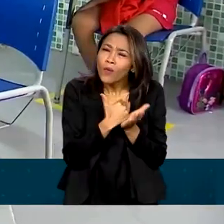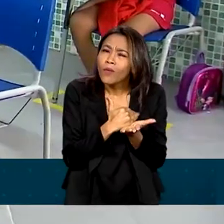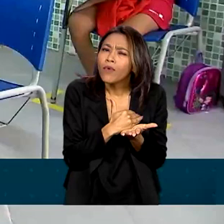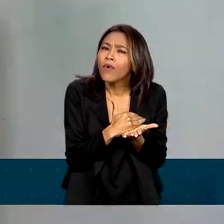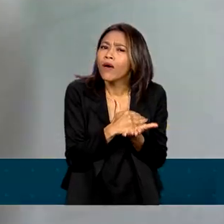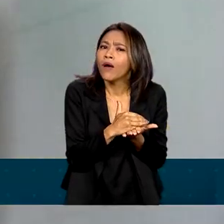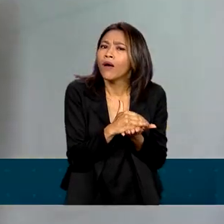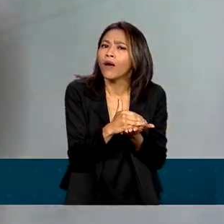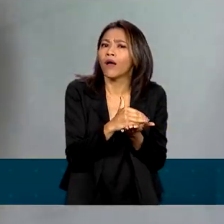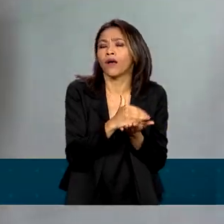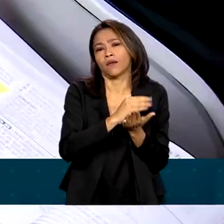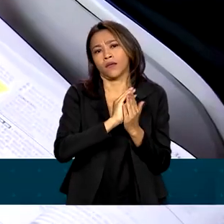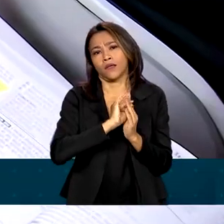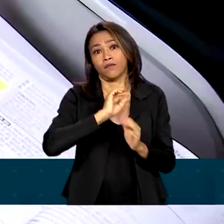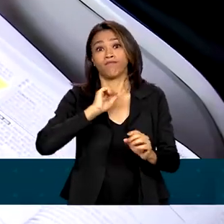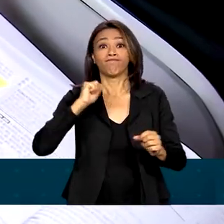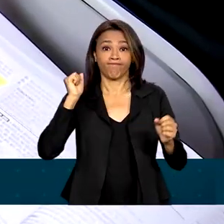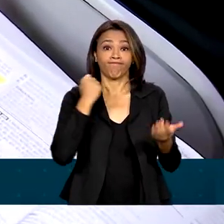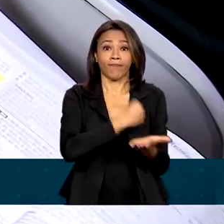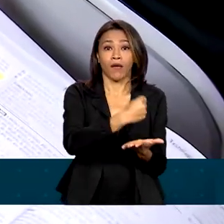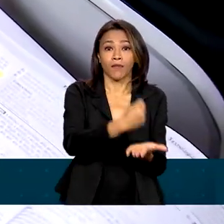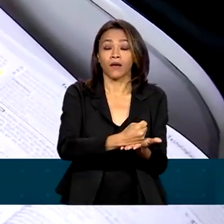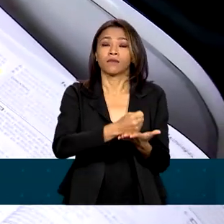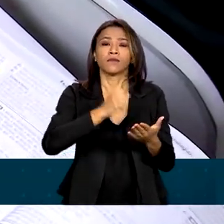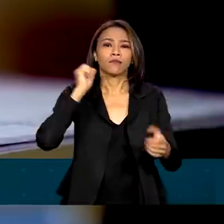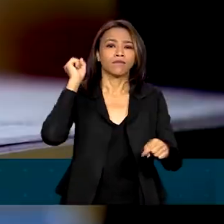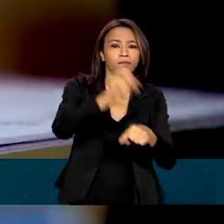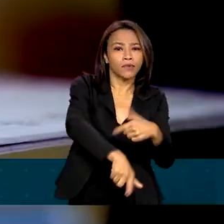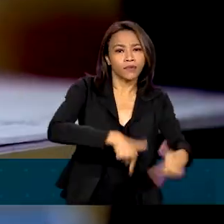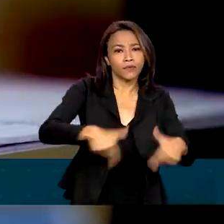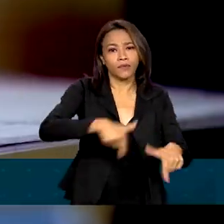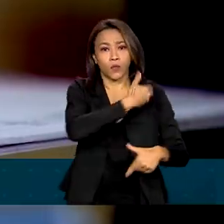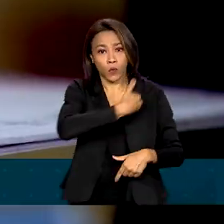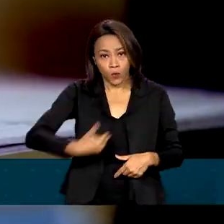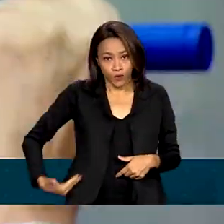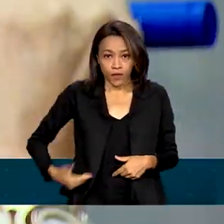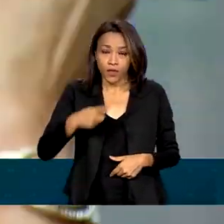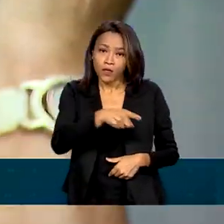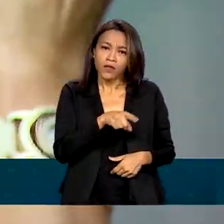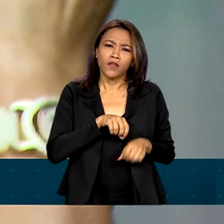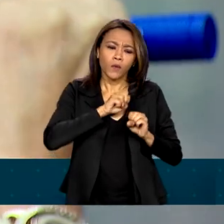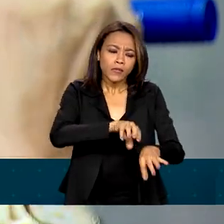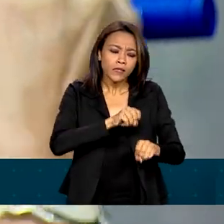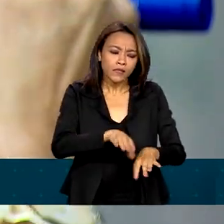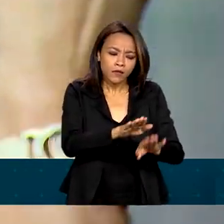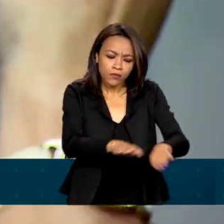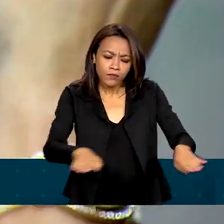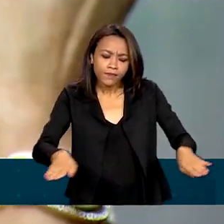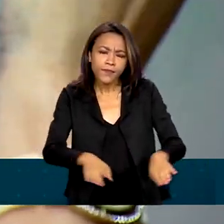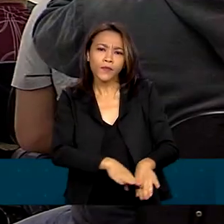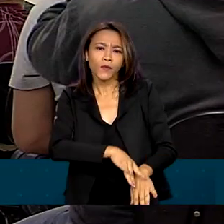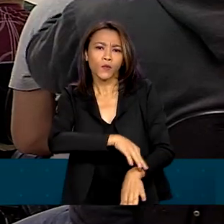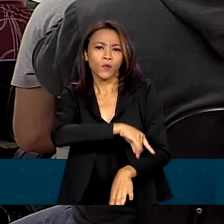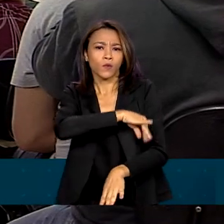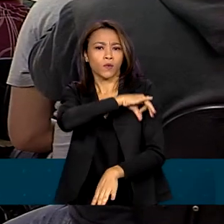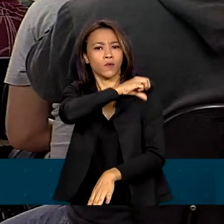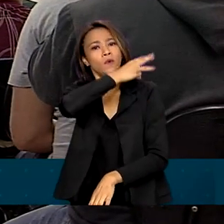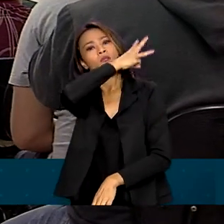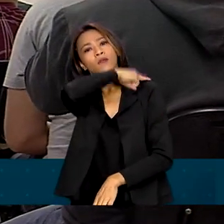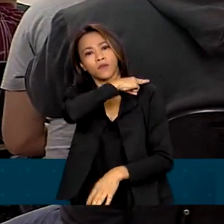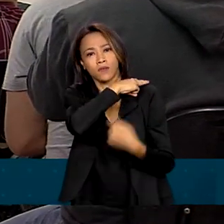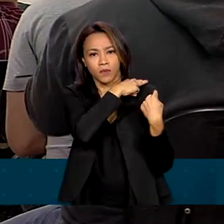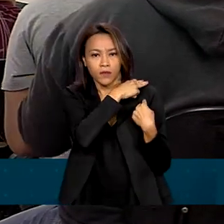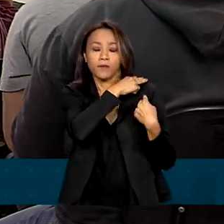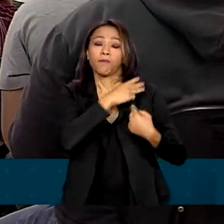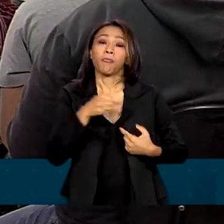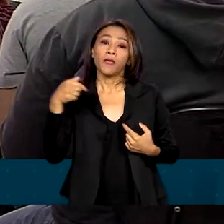carreiras no serviço público, na educação básica, que vai da educação infantil até o ensino médio. O valor